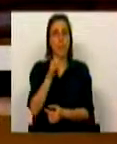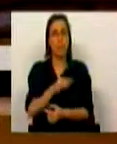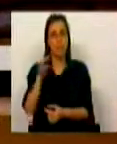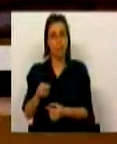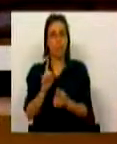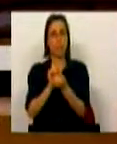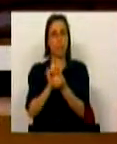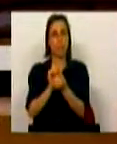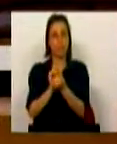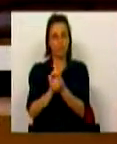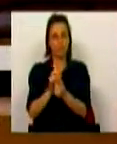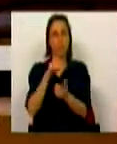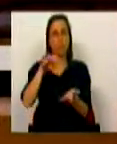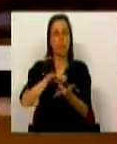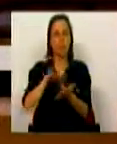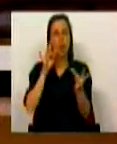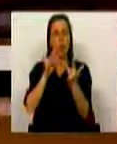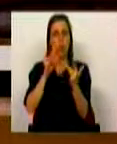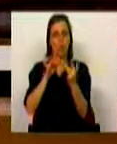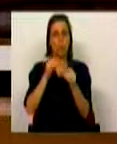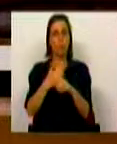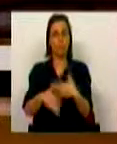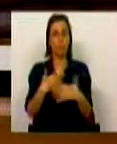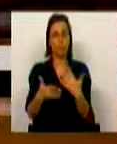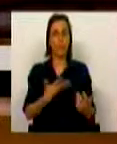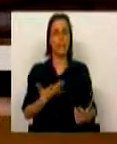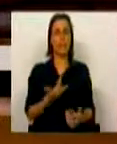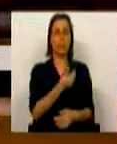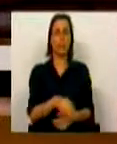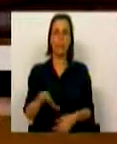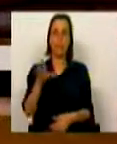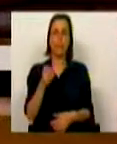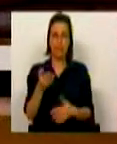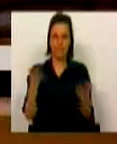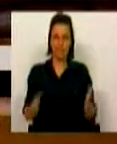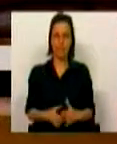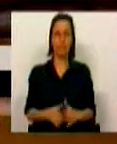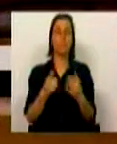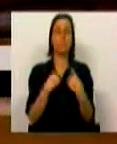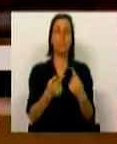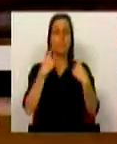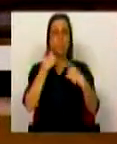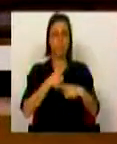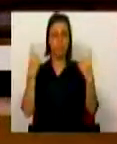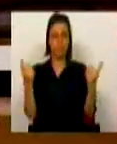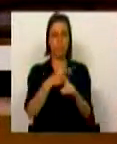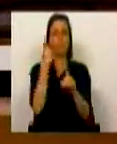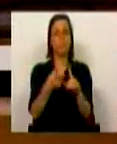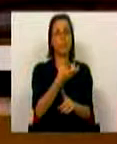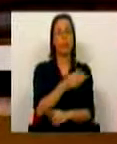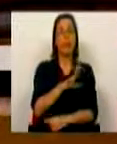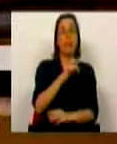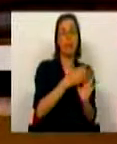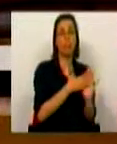de atendimentos através do centro de contacto em funcionamento desde dezembro de 2017. Nos transportes públicos, desde 2015,